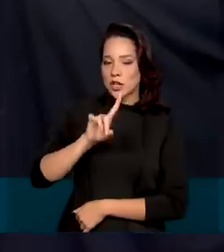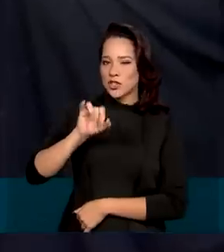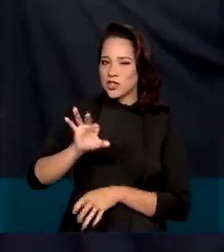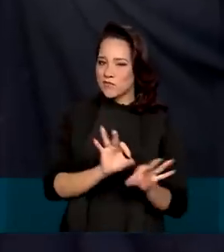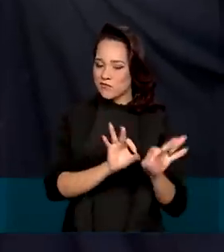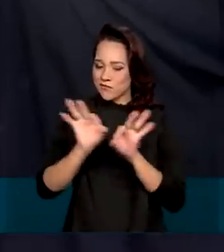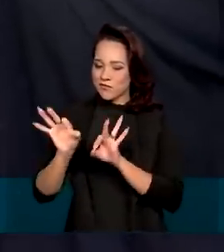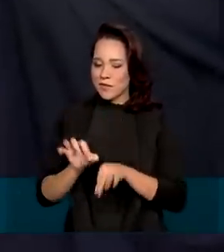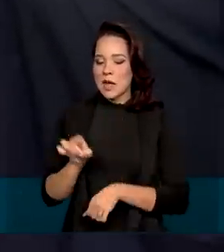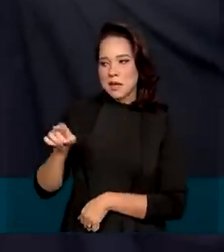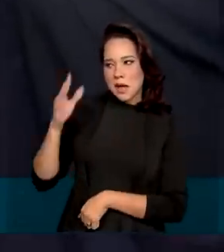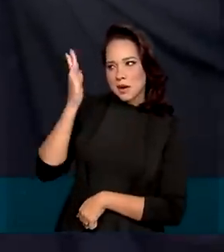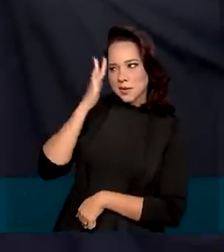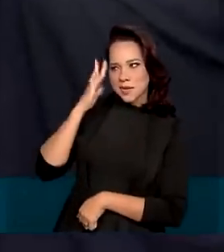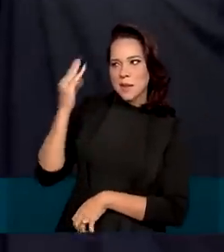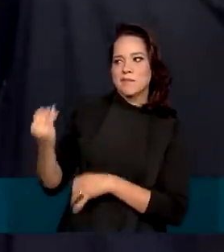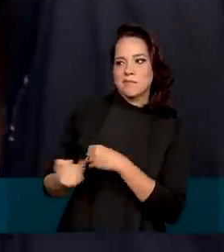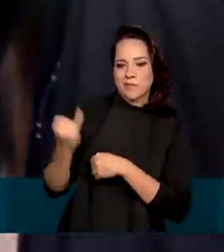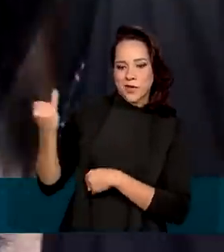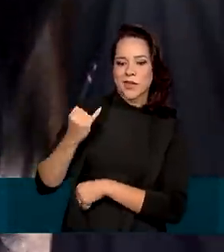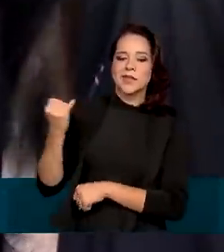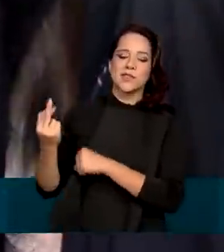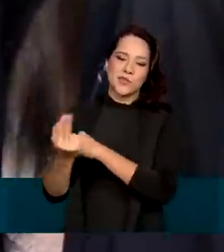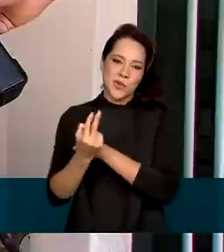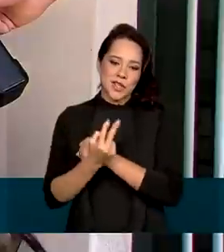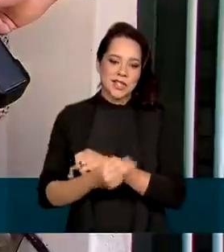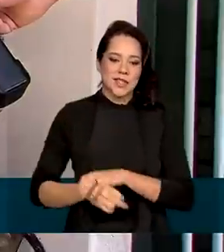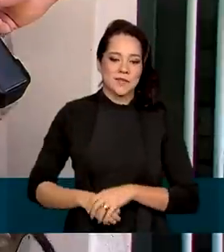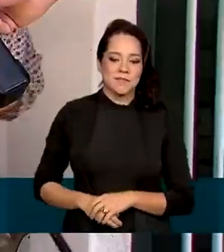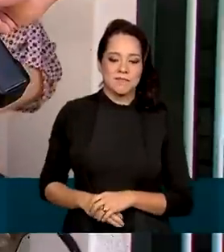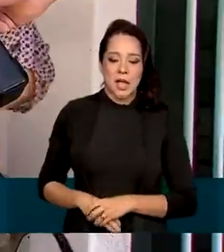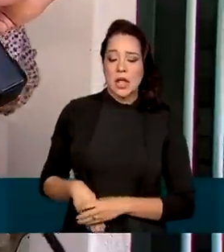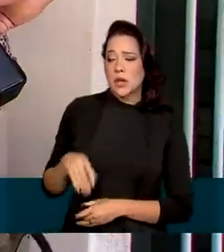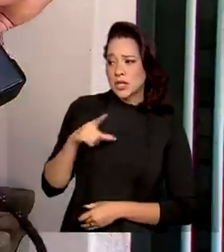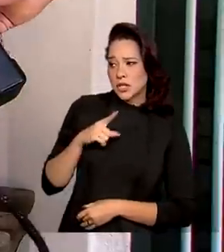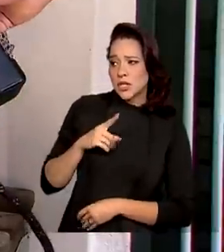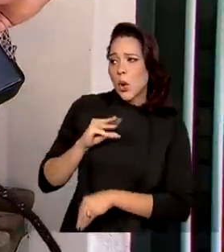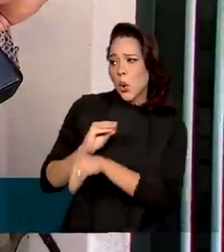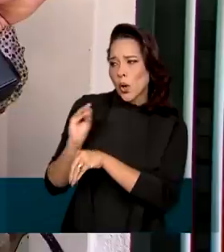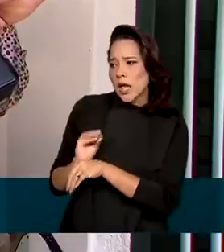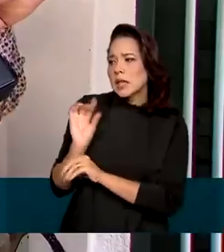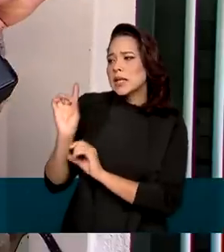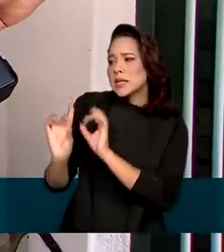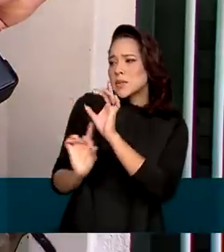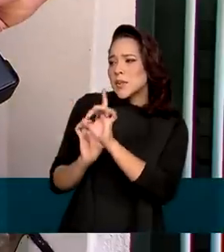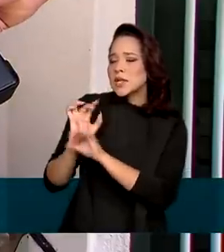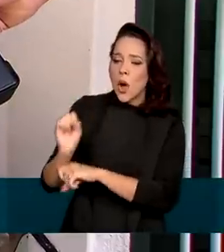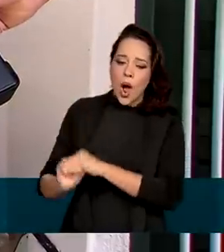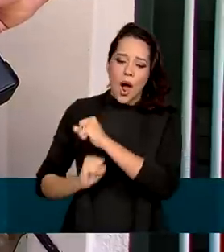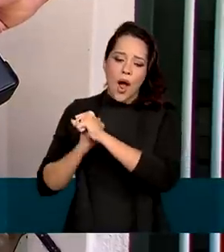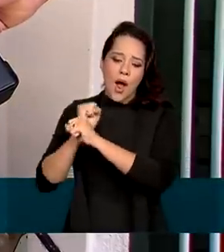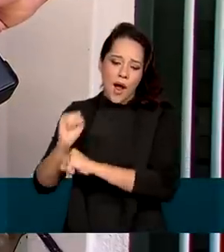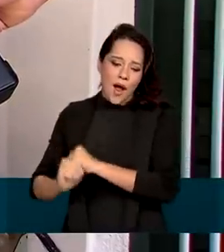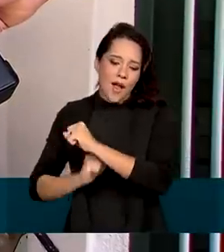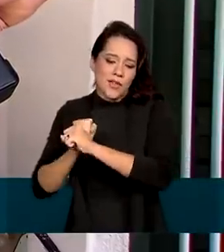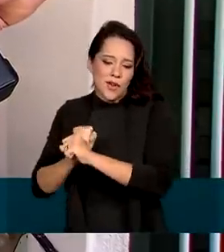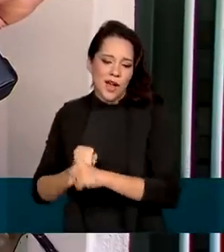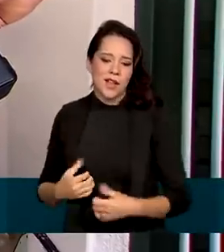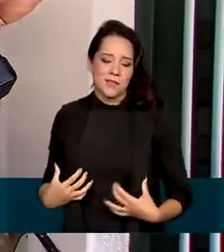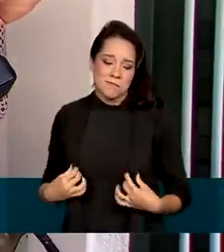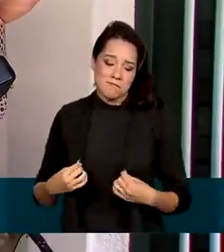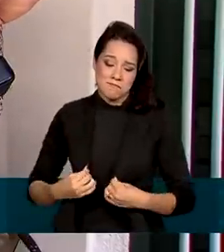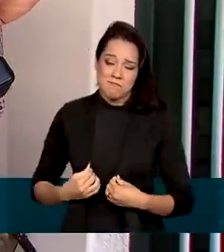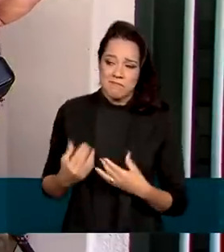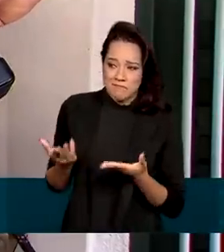e ela sabe a importância de protegê-lo. A gente tem um cuidado todo especial em todo ano fazer isso. Ele toma